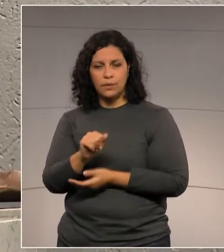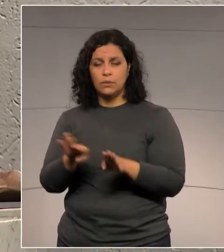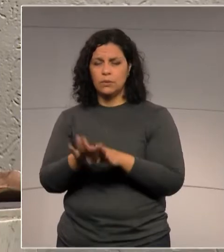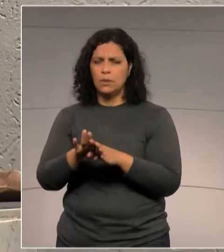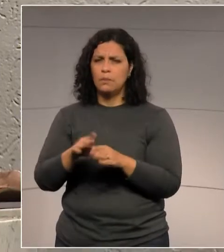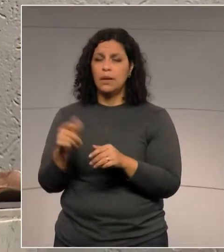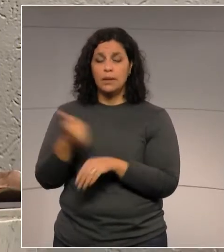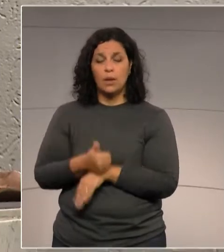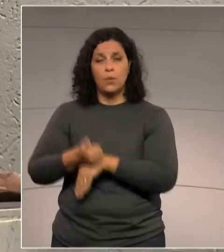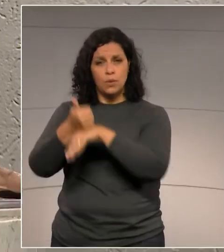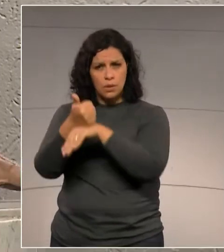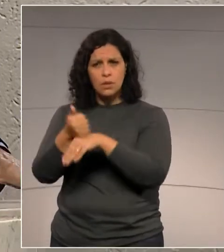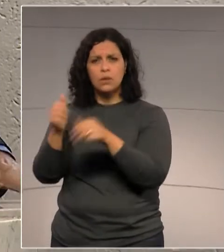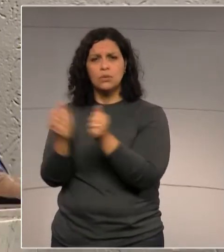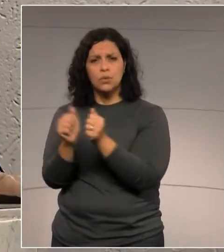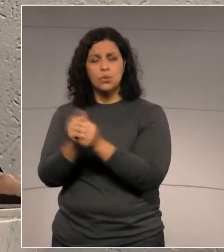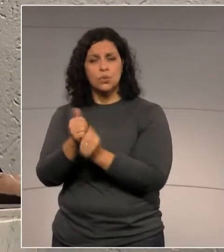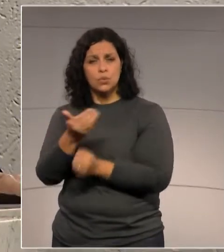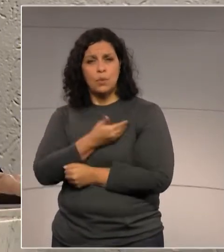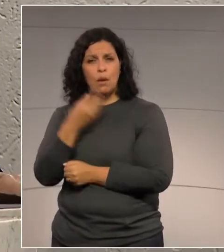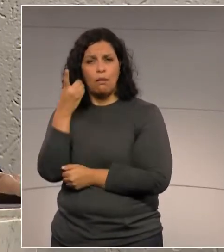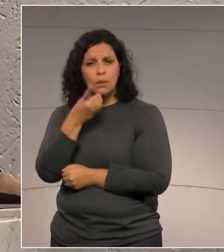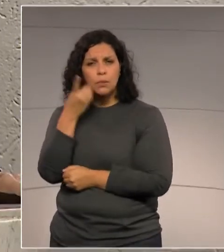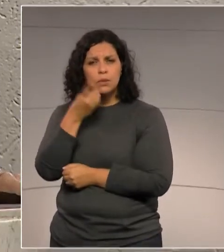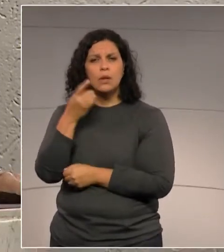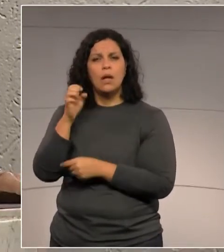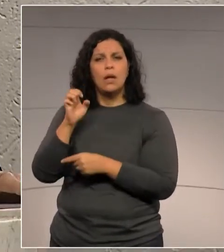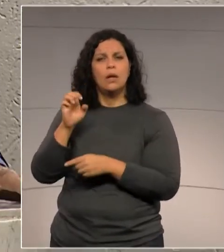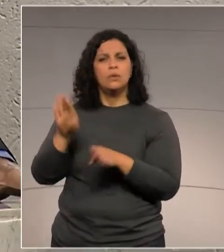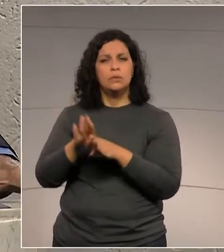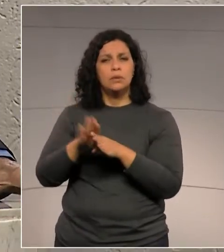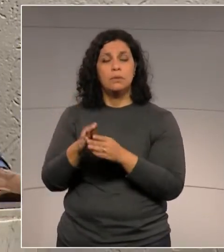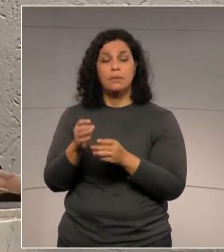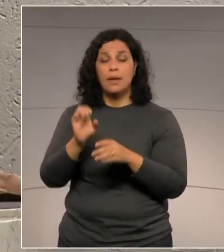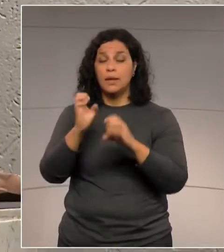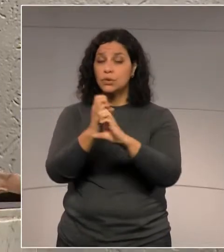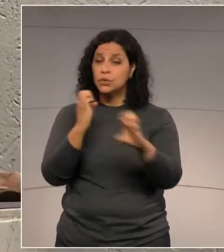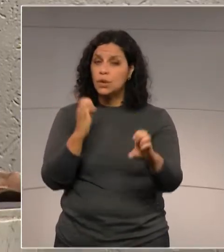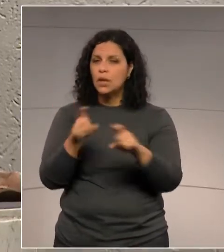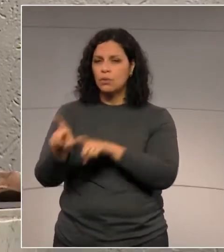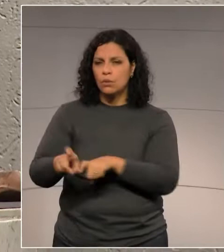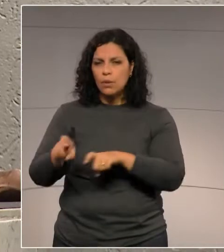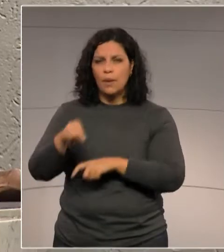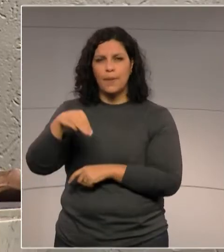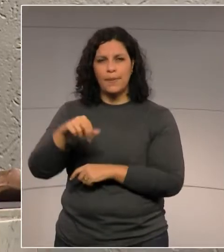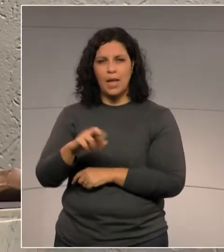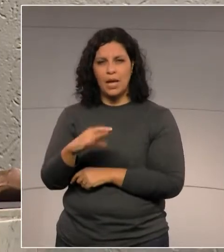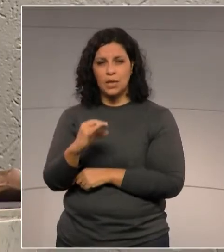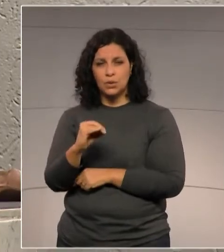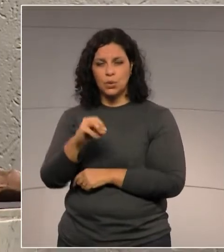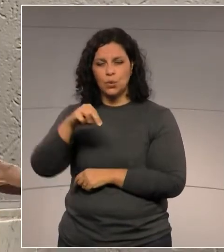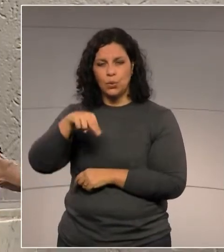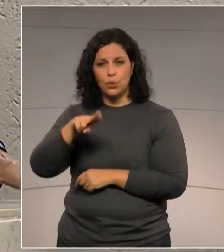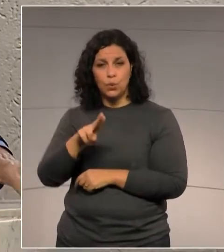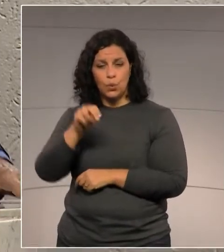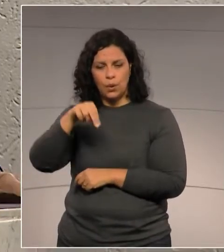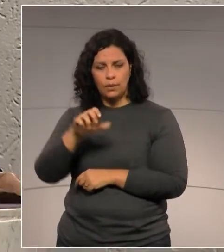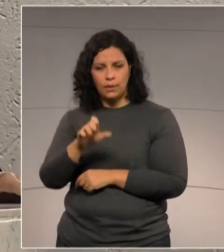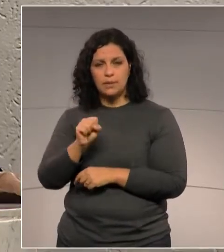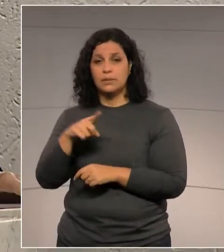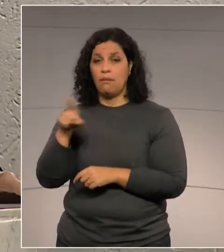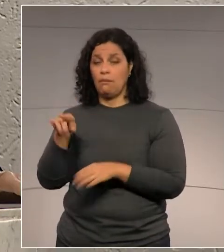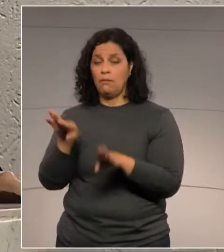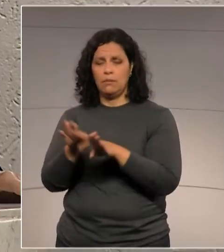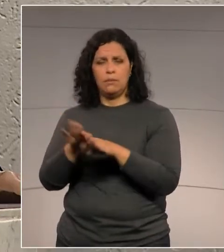muito competente pelo nosso colega, deputado estadual, engenheiro agrônomo, Márcio Nunes, que tem feito